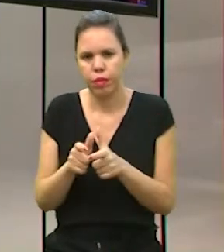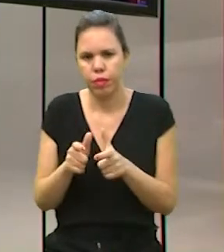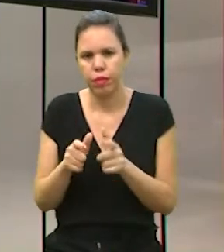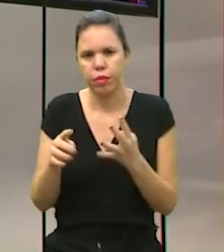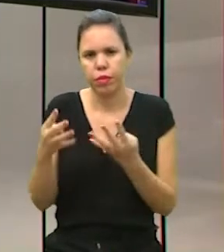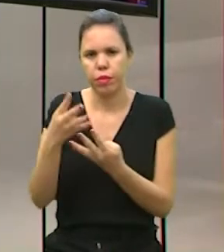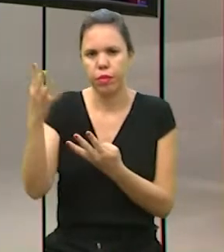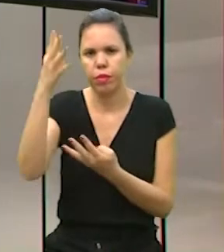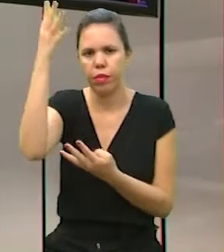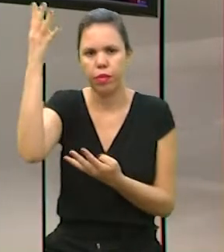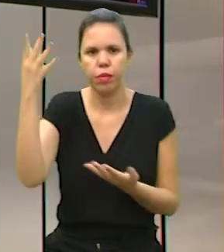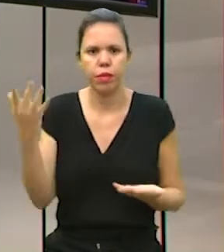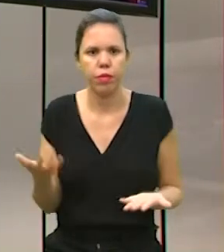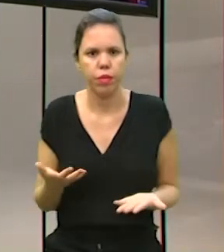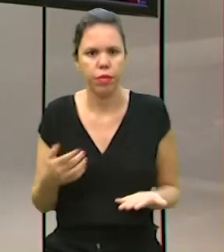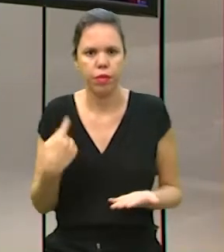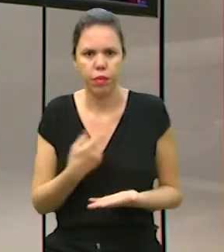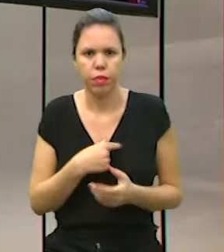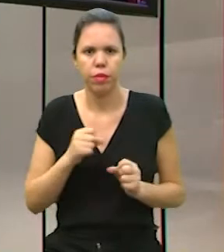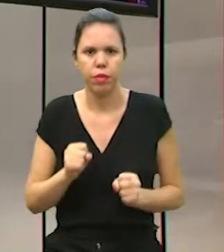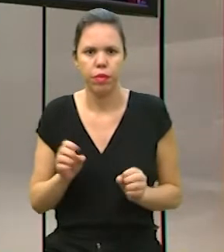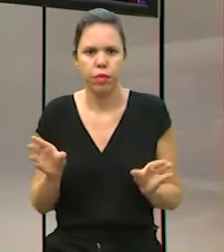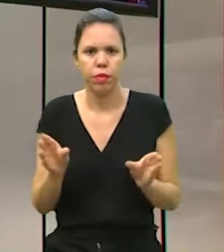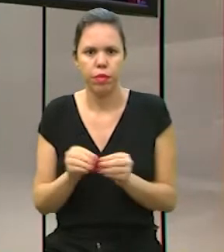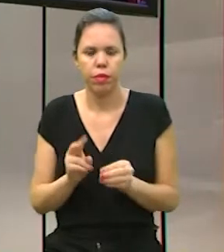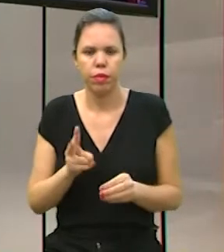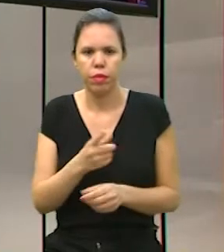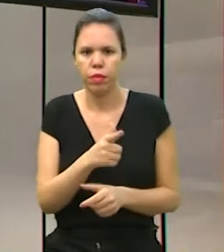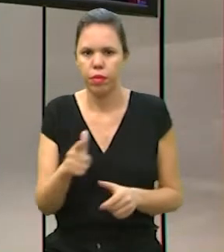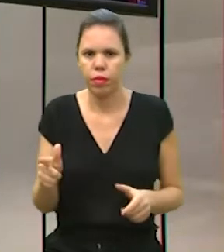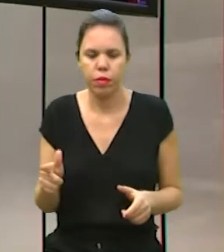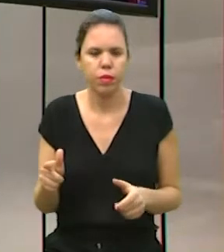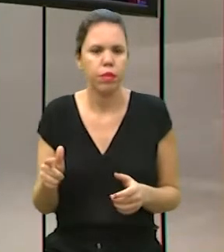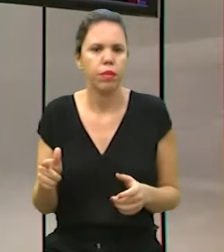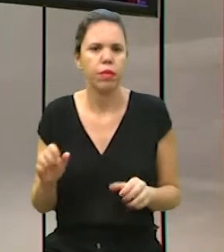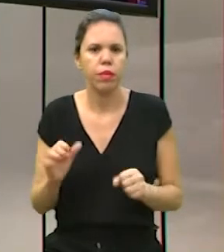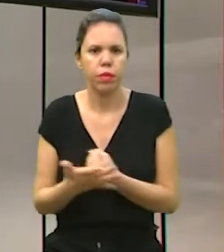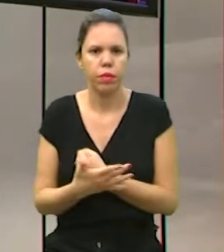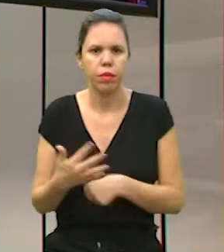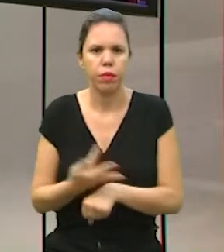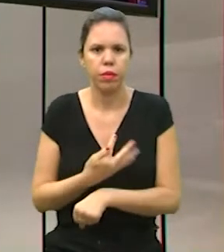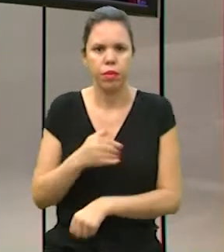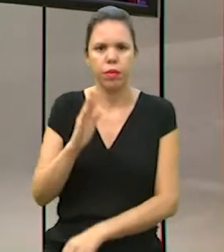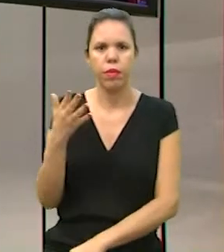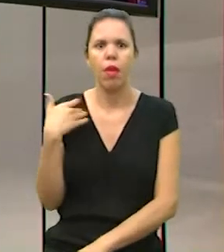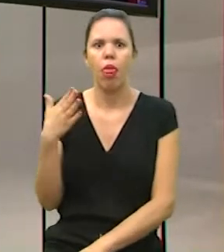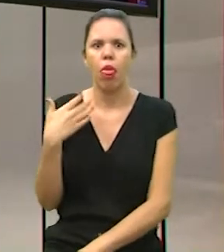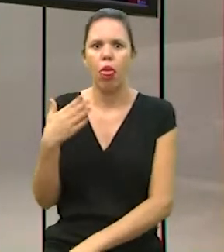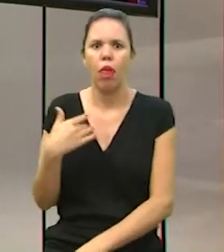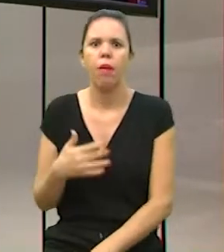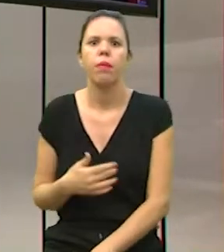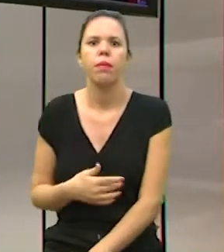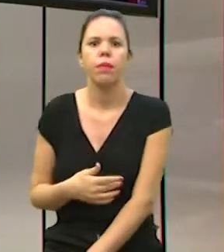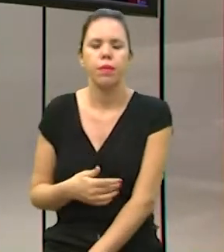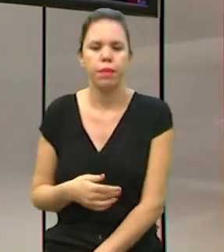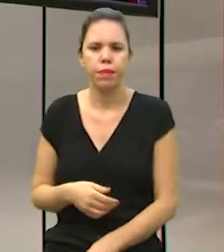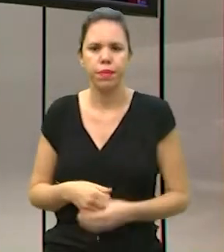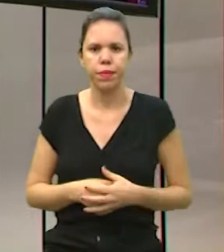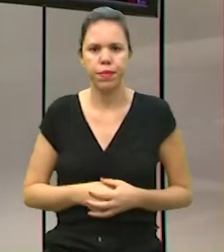diminuição dos gases de efeito estufa, então a gente pode concluir que, sem a pandemia, a gente estaria passando ainda mais calor, talvez?